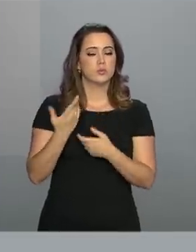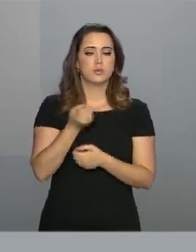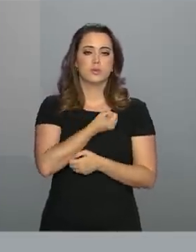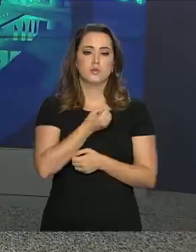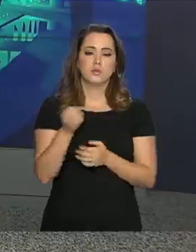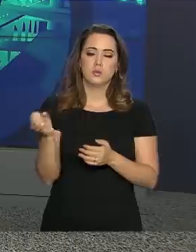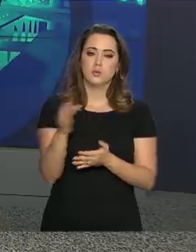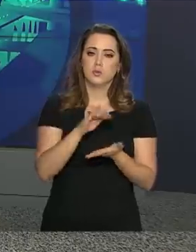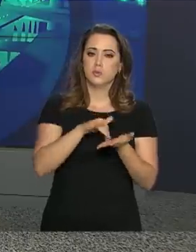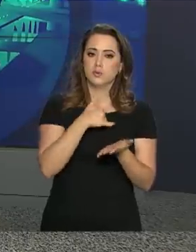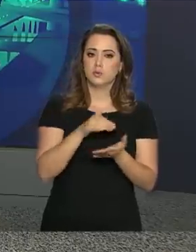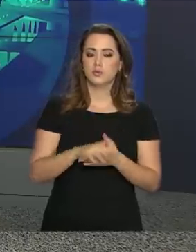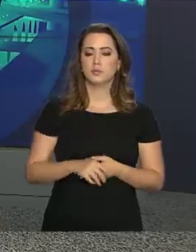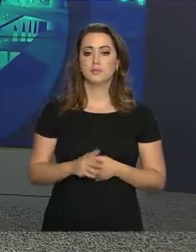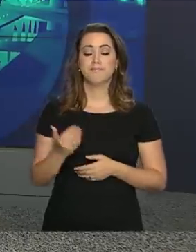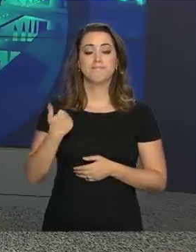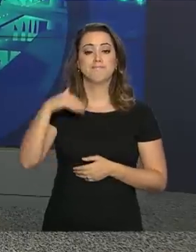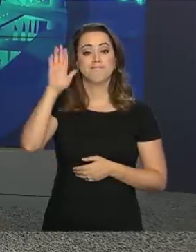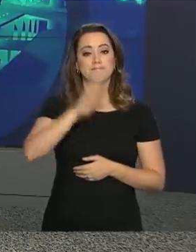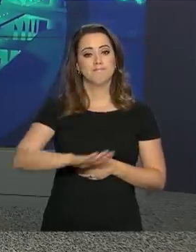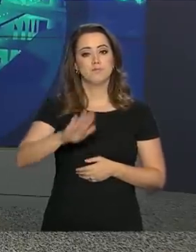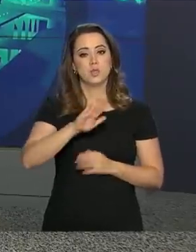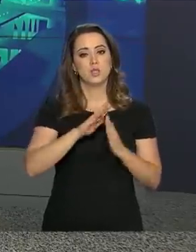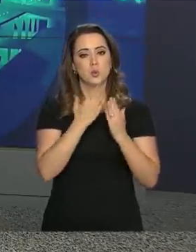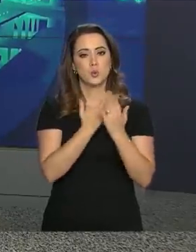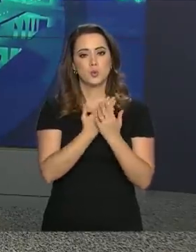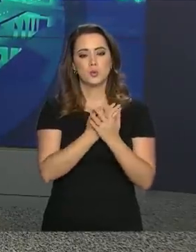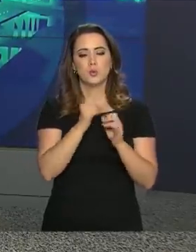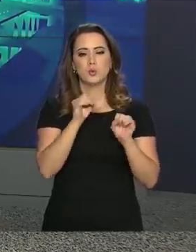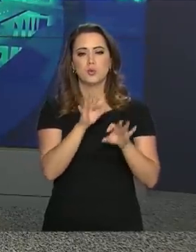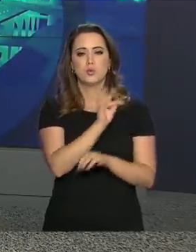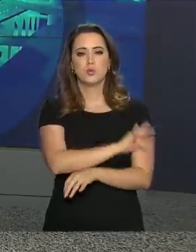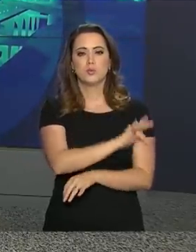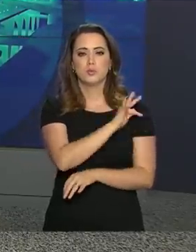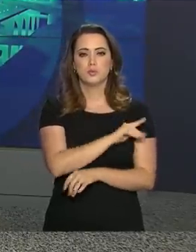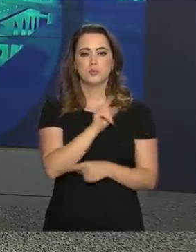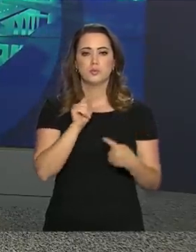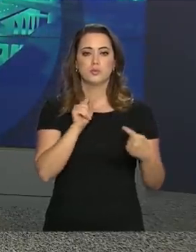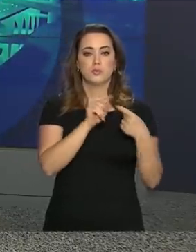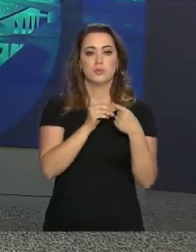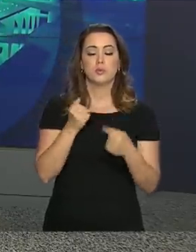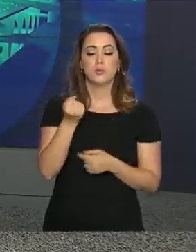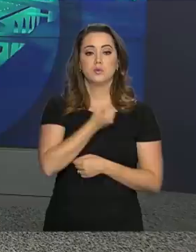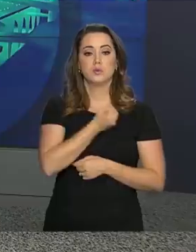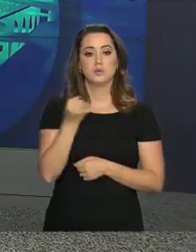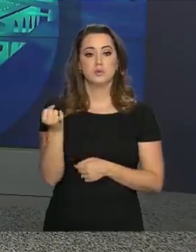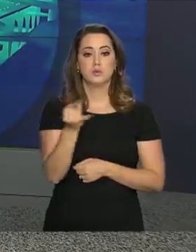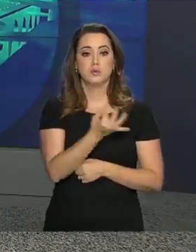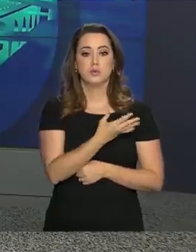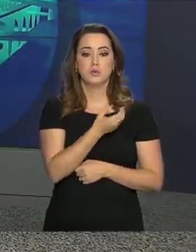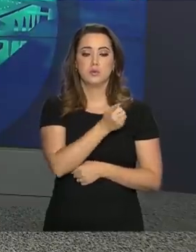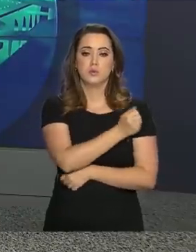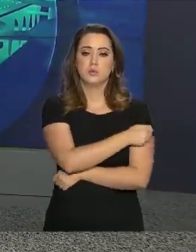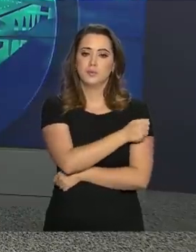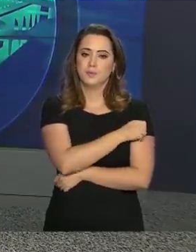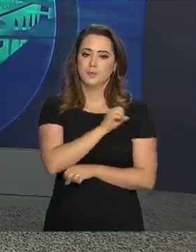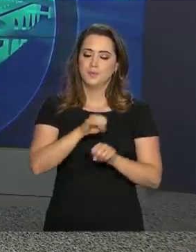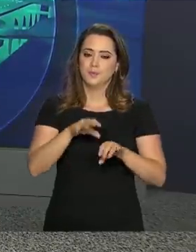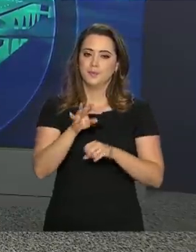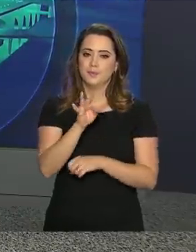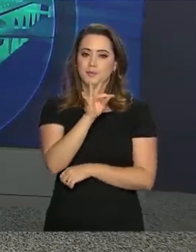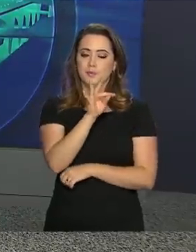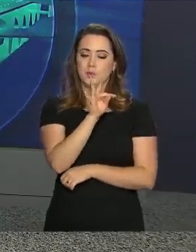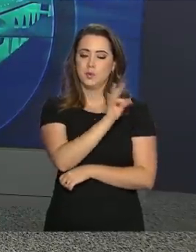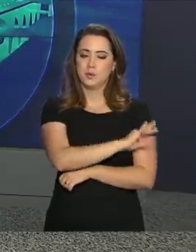novo cadastramento. Mais crianças em creches e no ensino fundamental e uma maior quantidade de alunos na educação